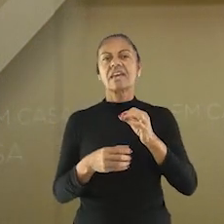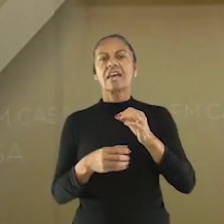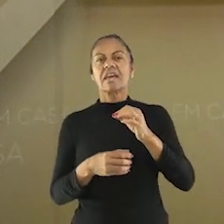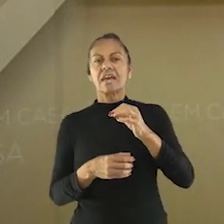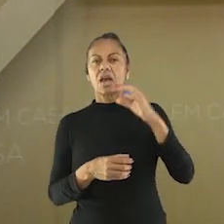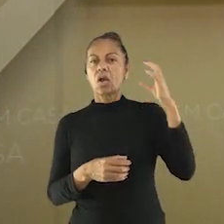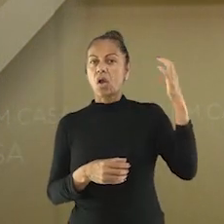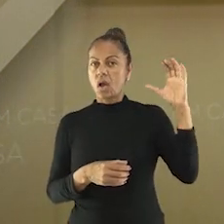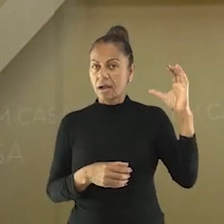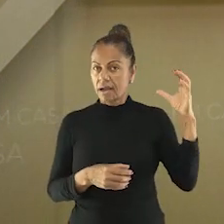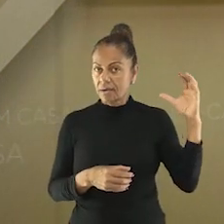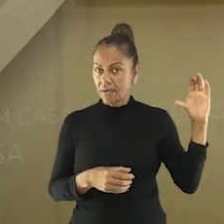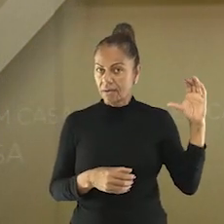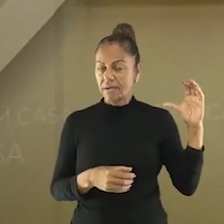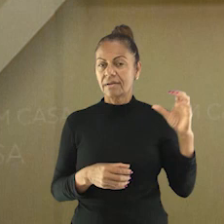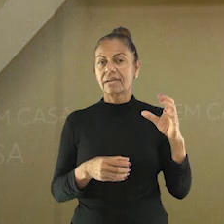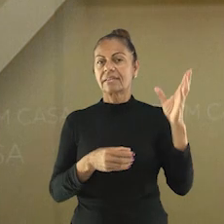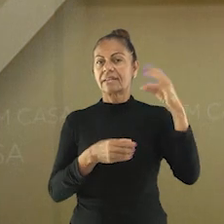Está falando de chocolate.